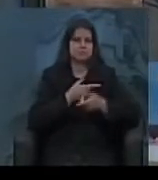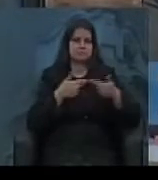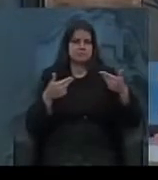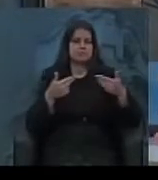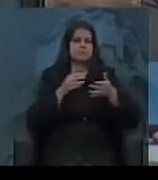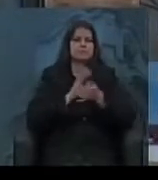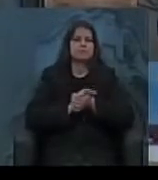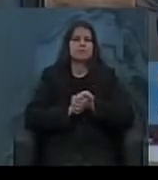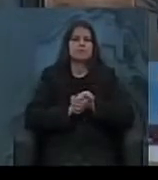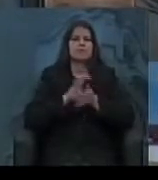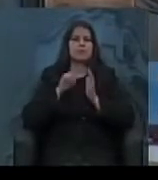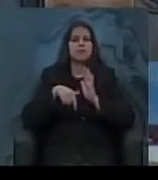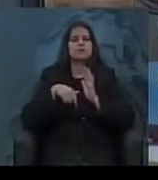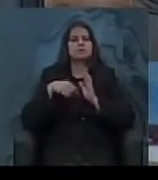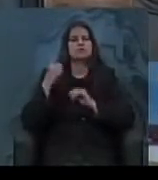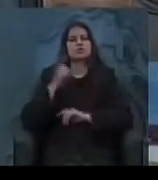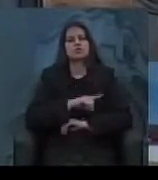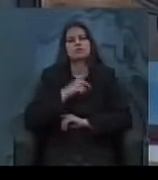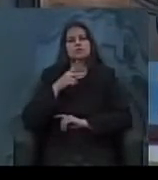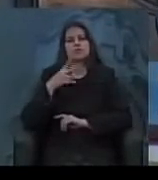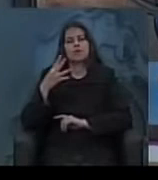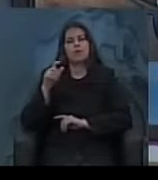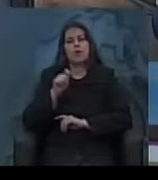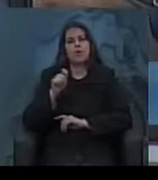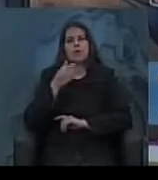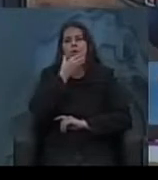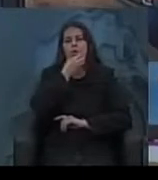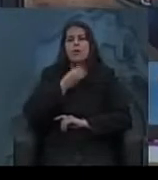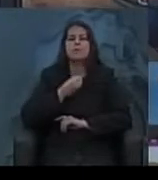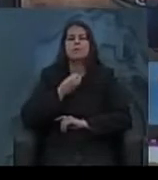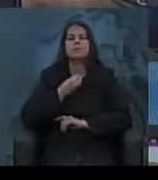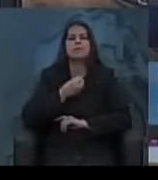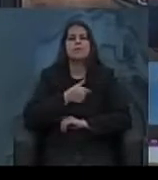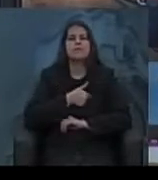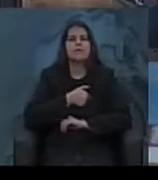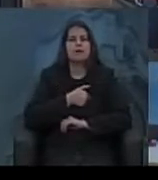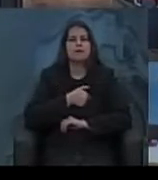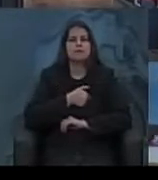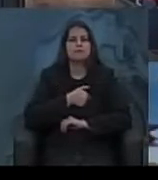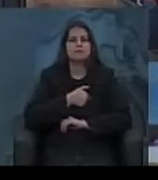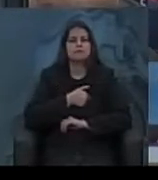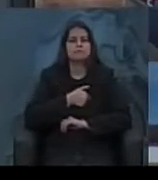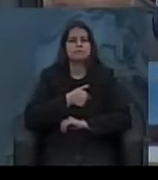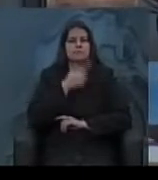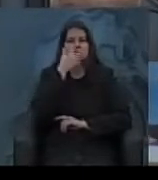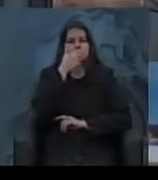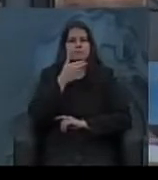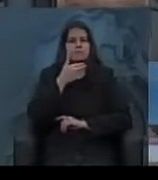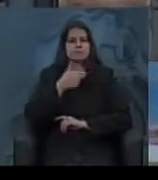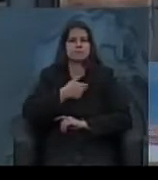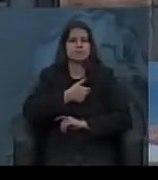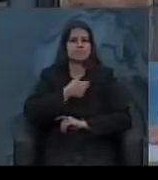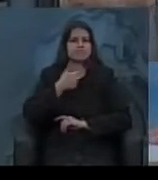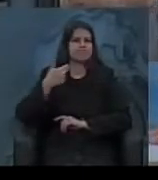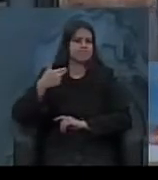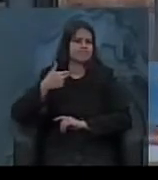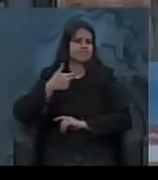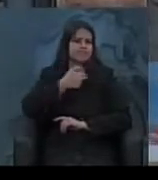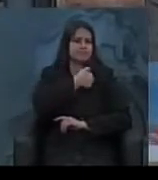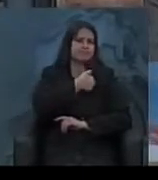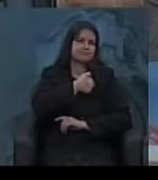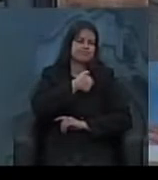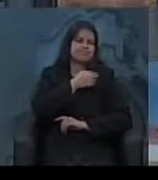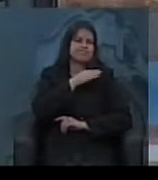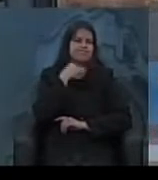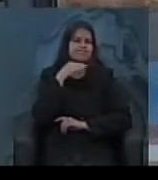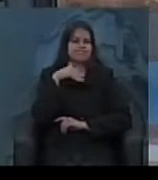etc., até que, em 24 de agosto, o Vargas se suicida, e, de certa forma,